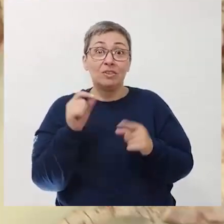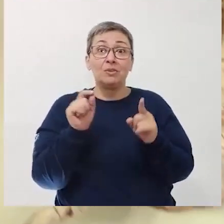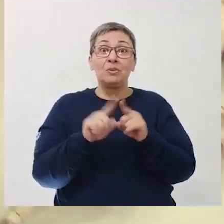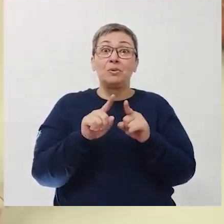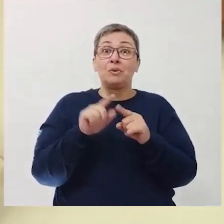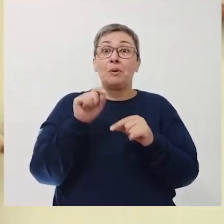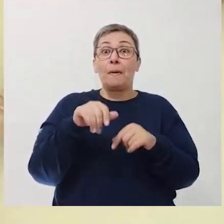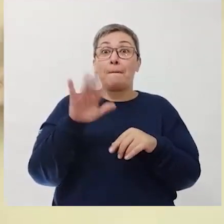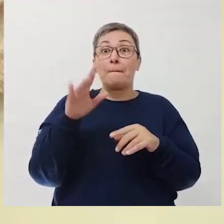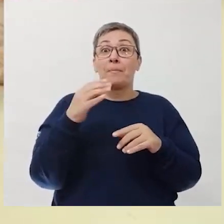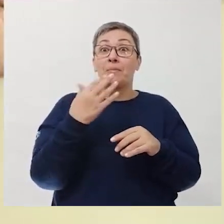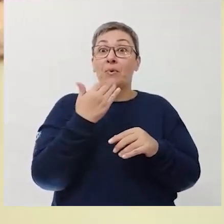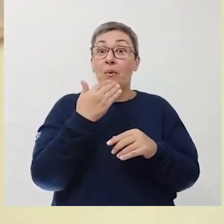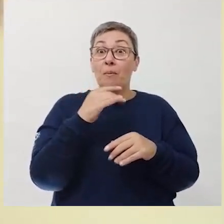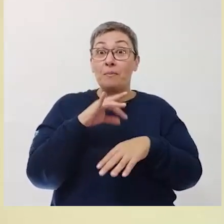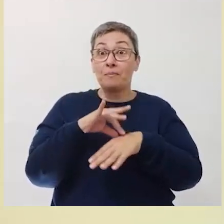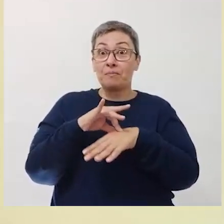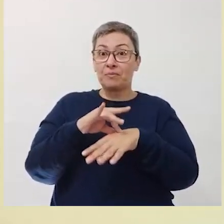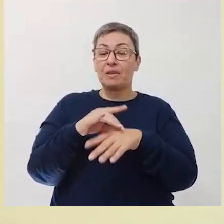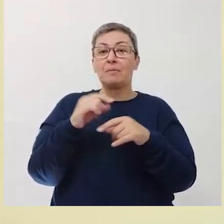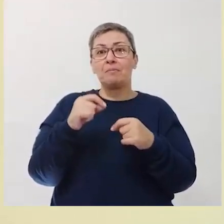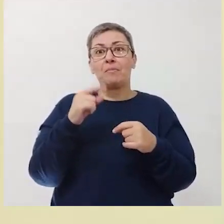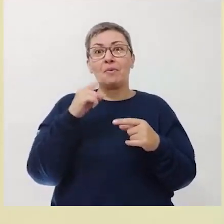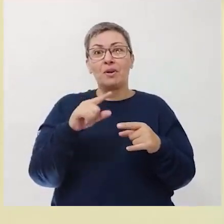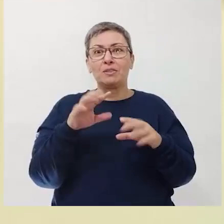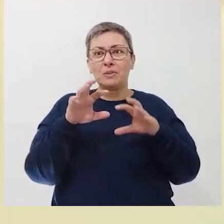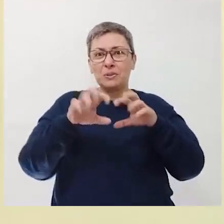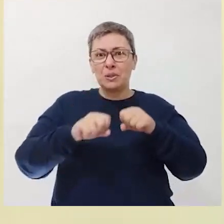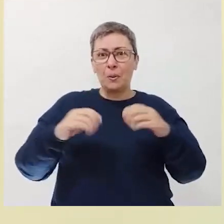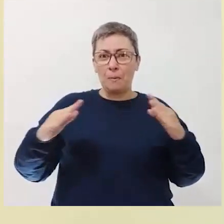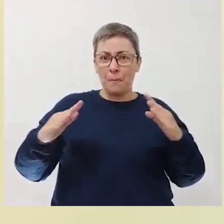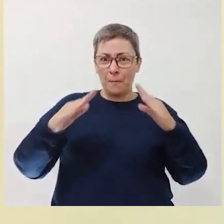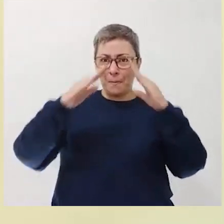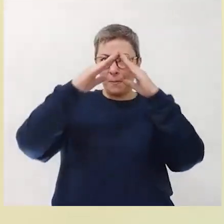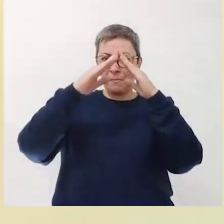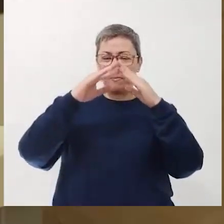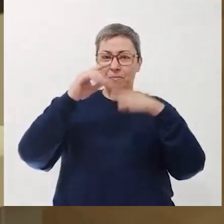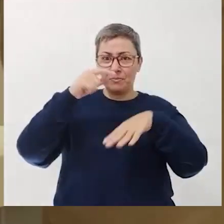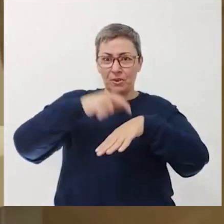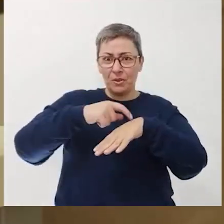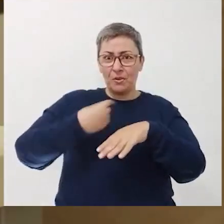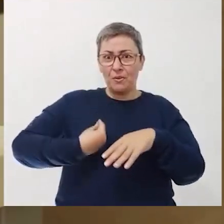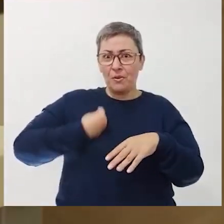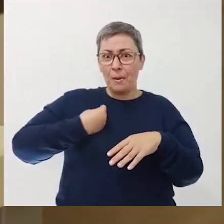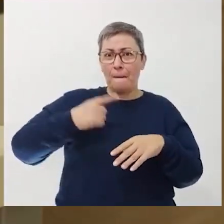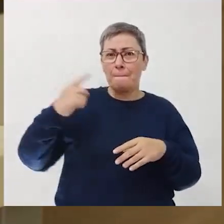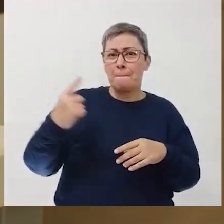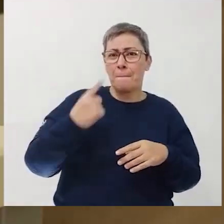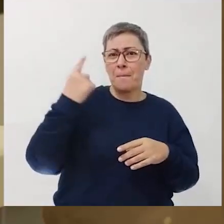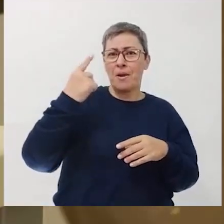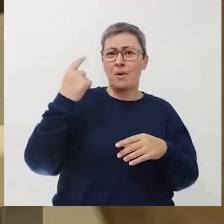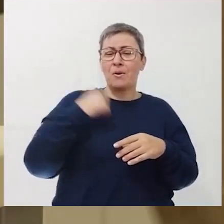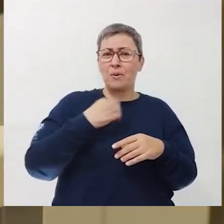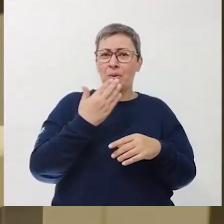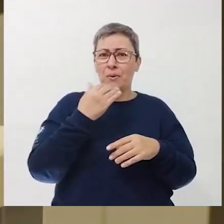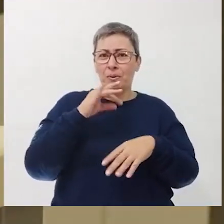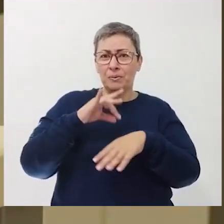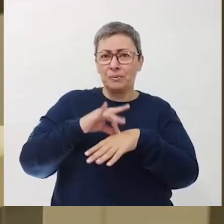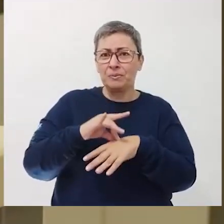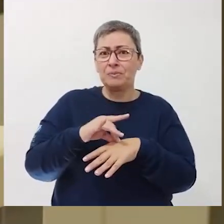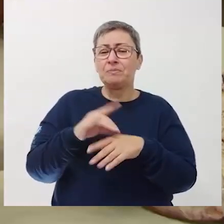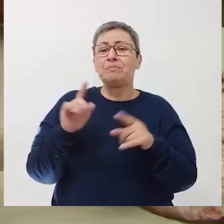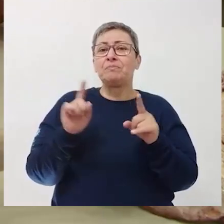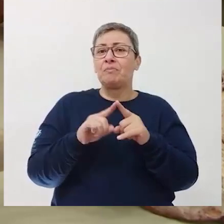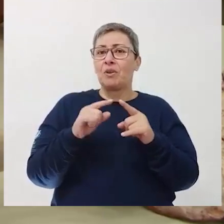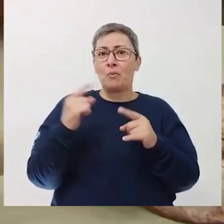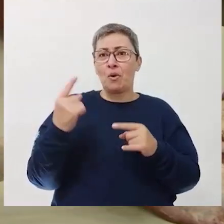interessante, o fato de que ele é um animal carnívoro, provavelmente um predador topo de cadeia do momento em que ele existiu, ele era o maior dinossauro carnívoro da época